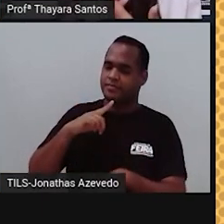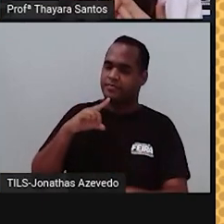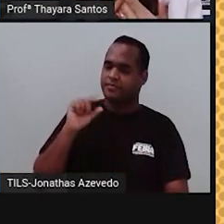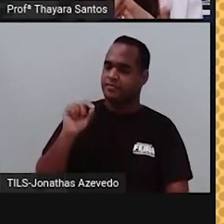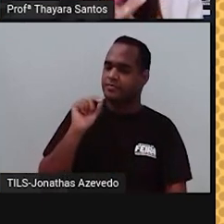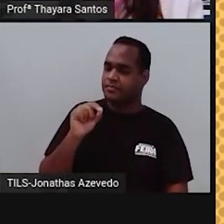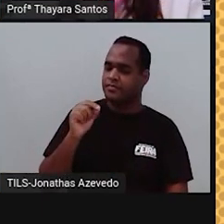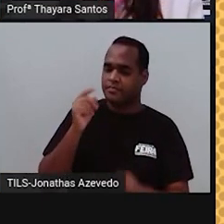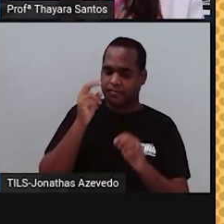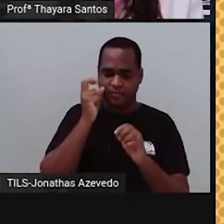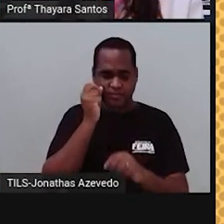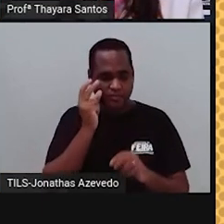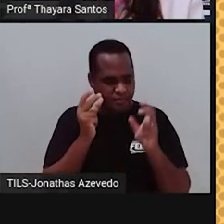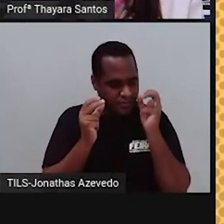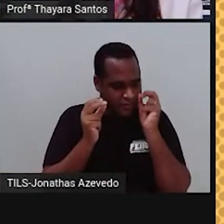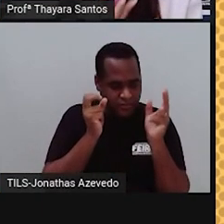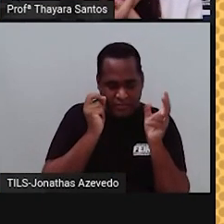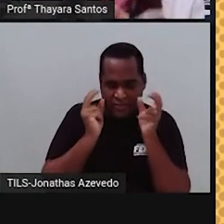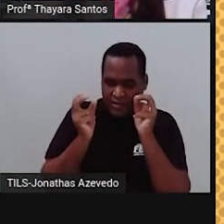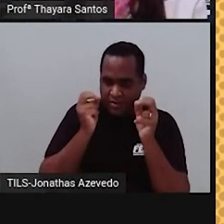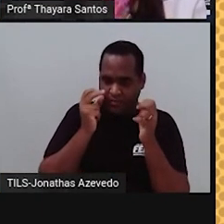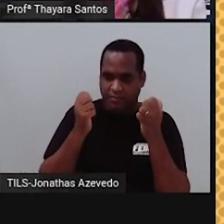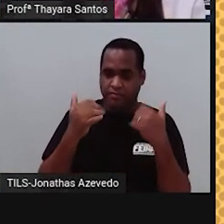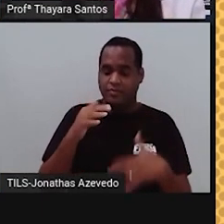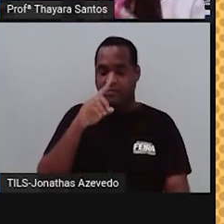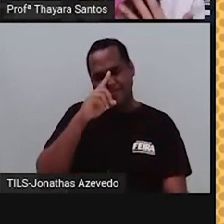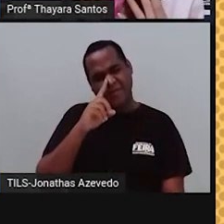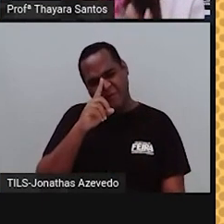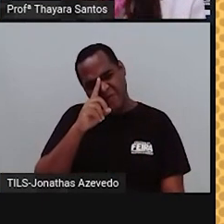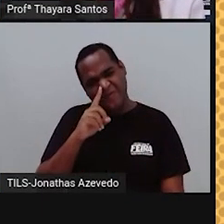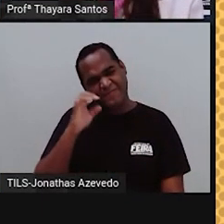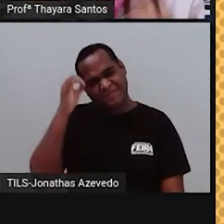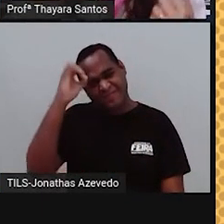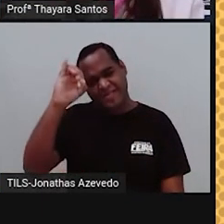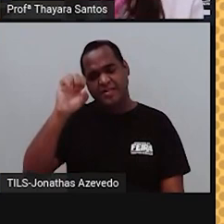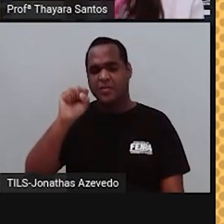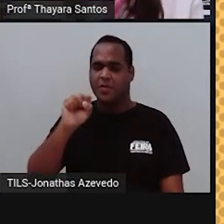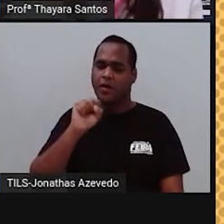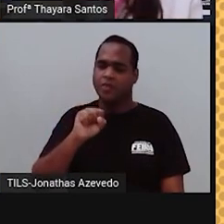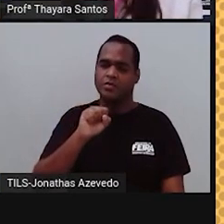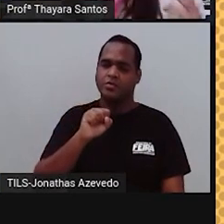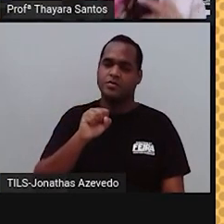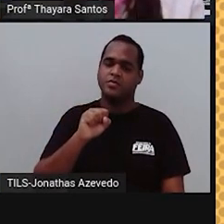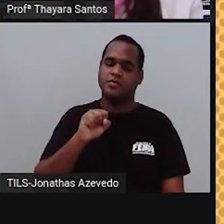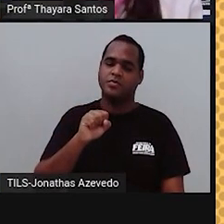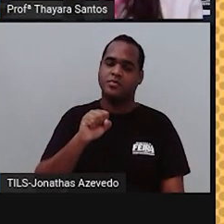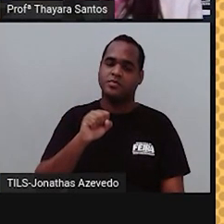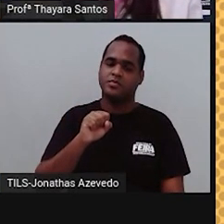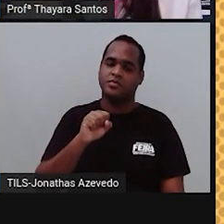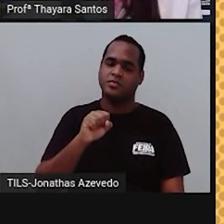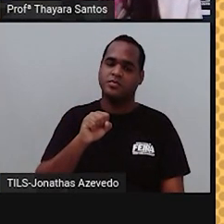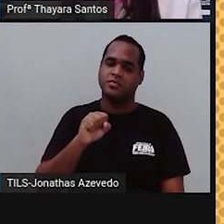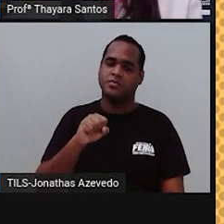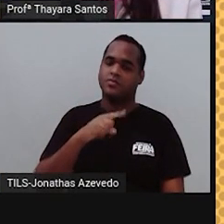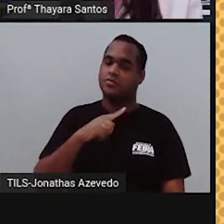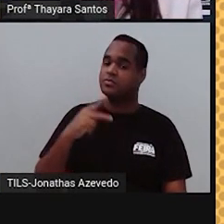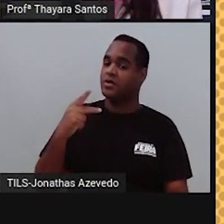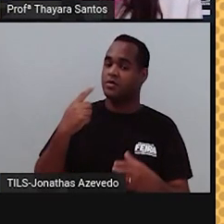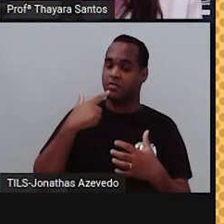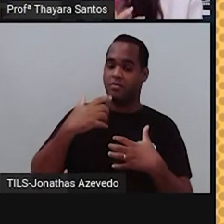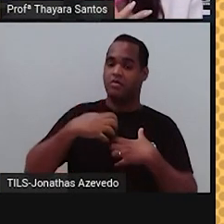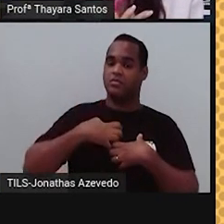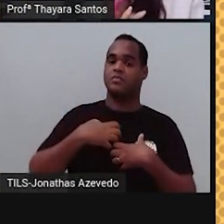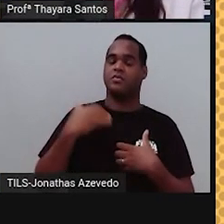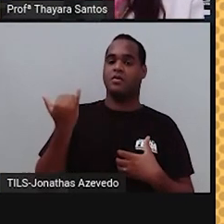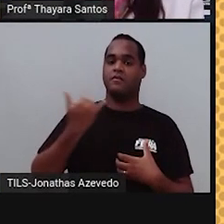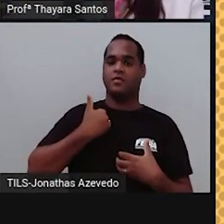Então, se você está numa situação ali que é perigosa e que vai te colocar em risco, o seu sistema sensorial, ele vai te avisar. E